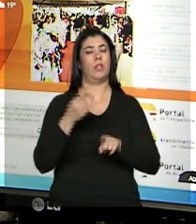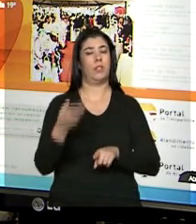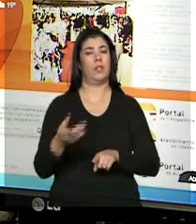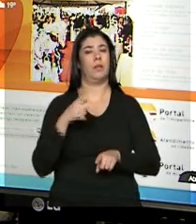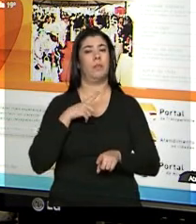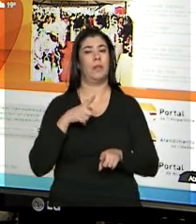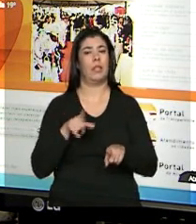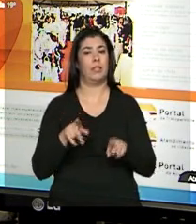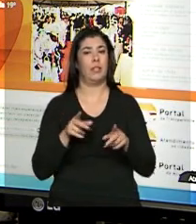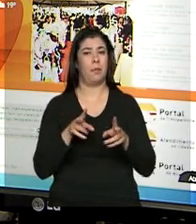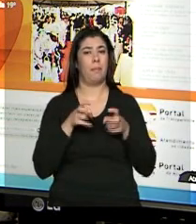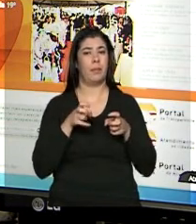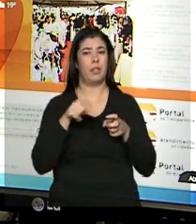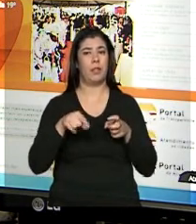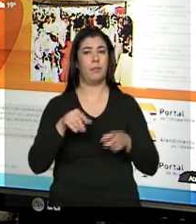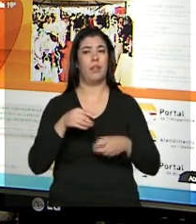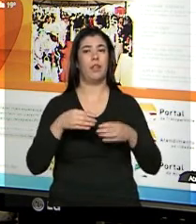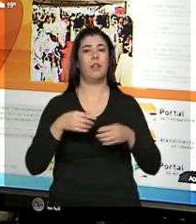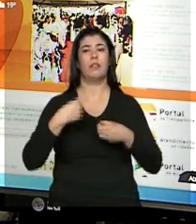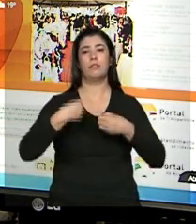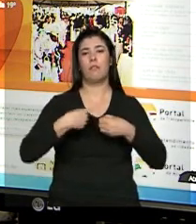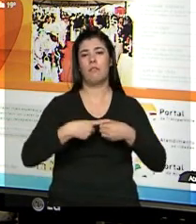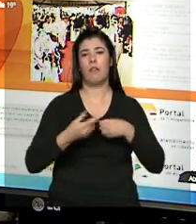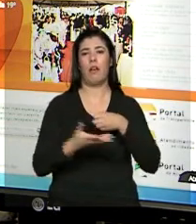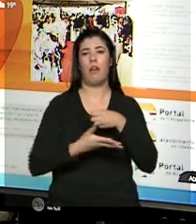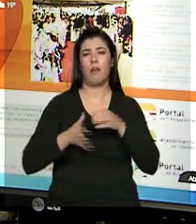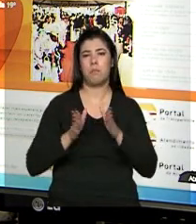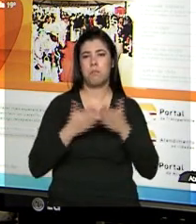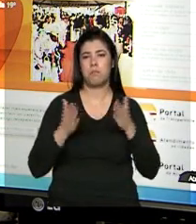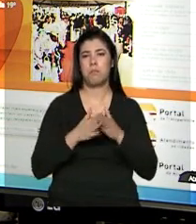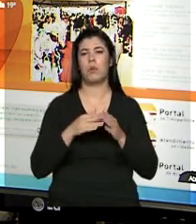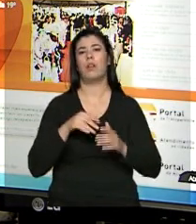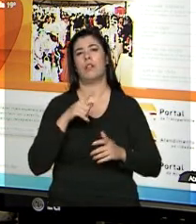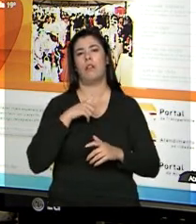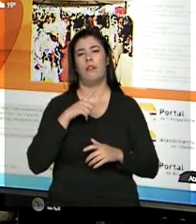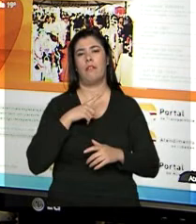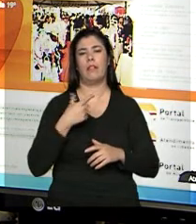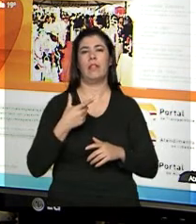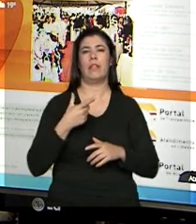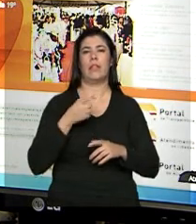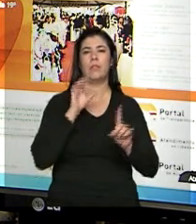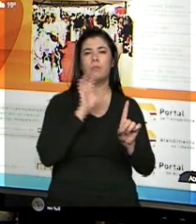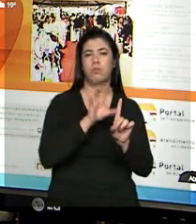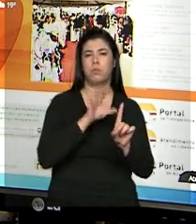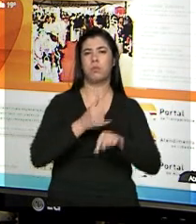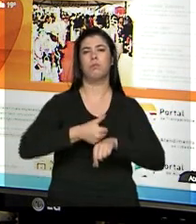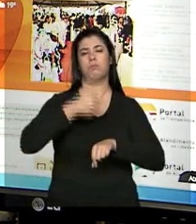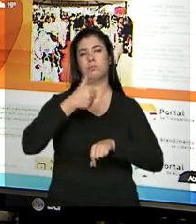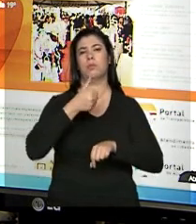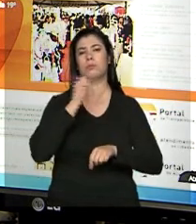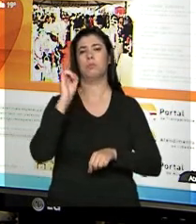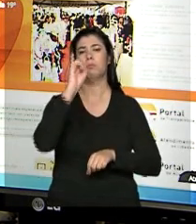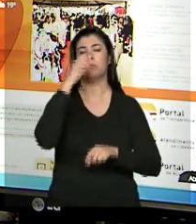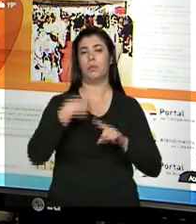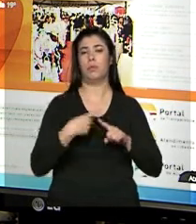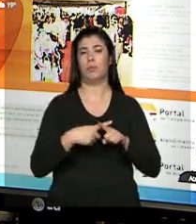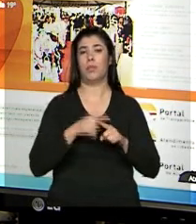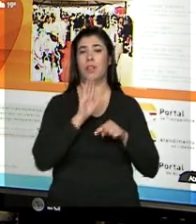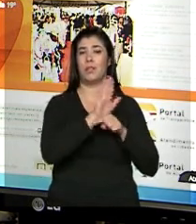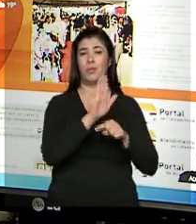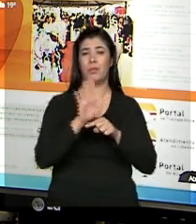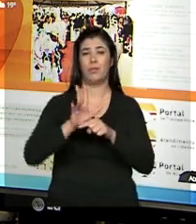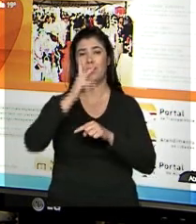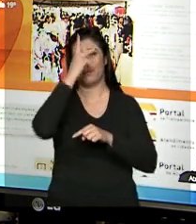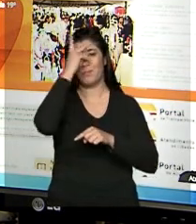aqui também, basicamente na parte periférica da cidade, o impacto é muito grande, porque você faz com que as pessoas